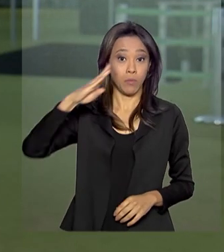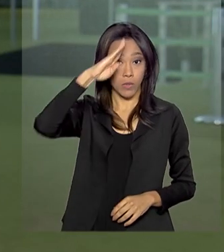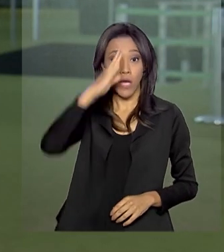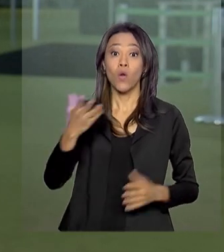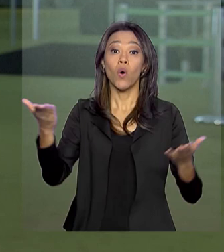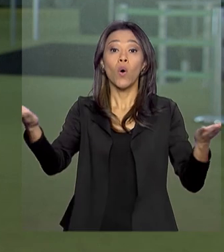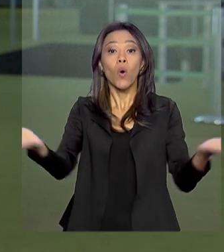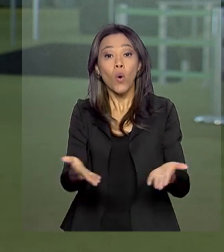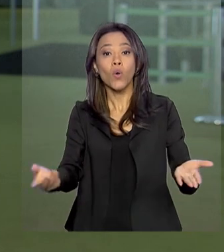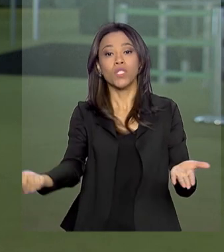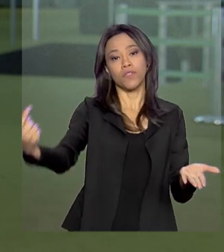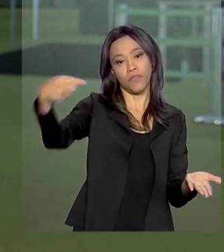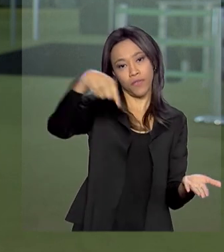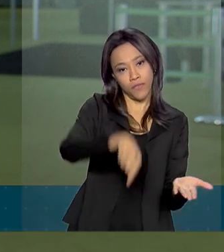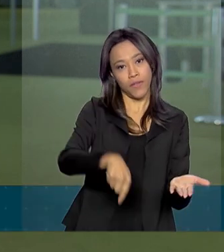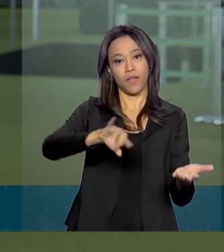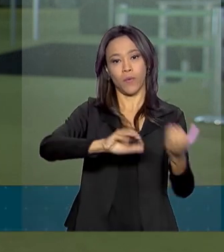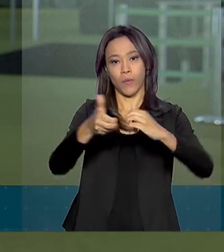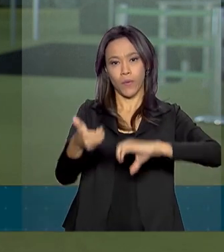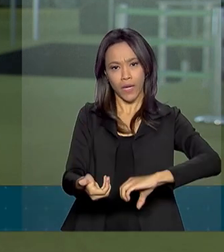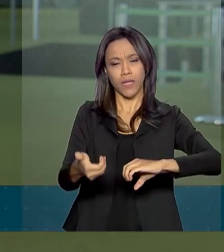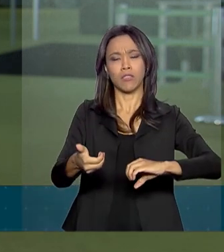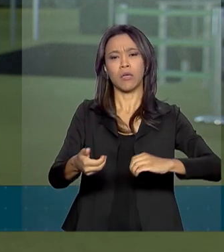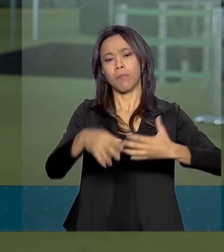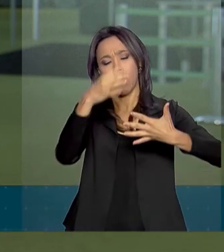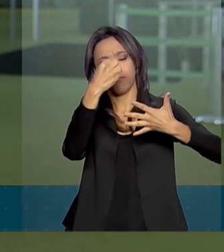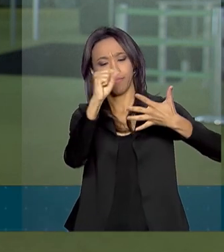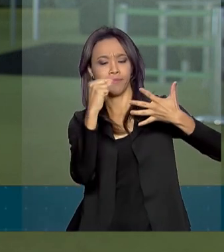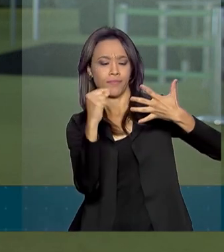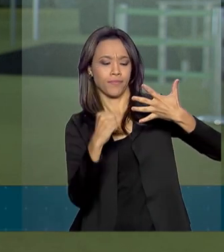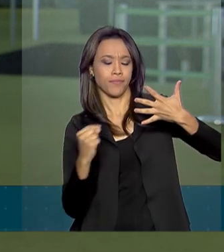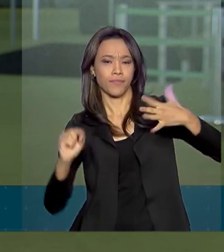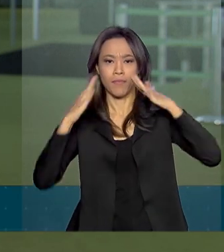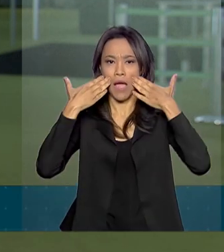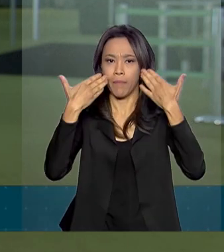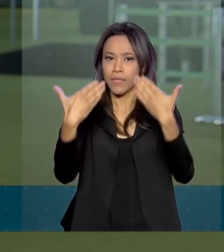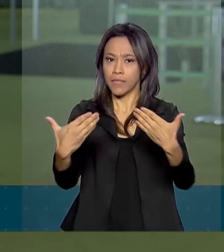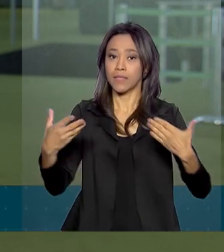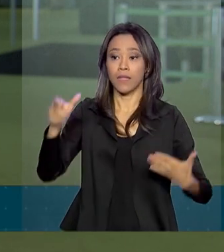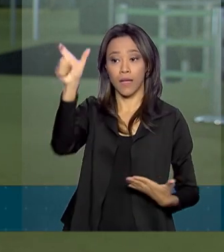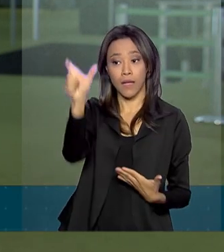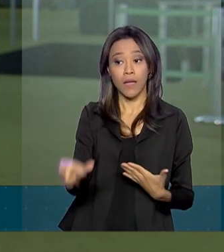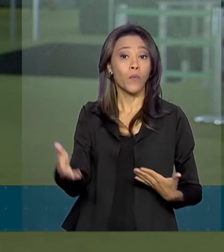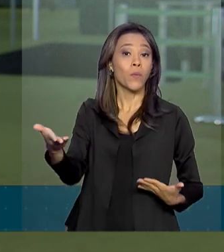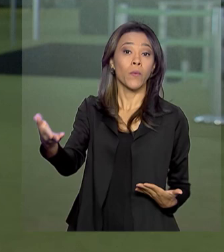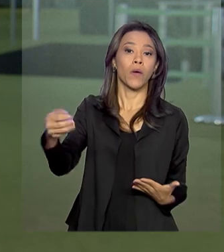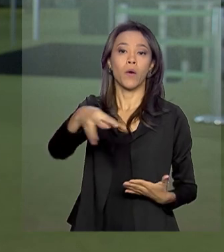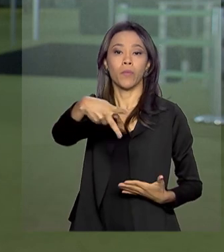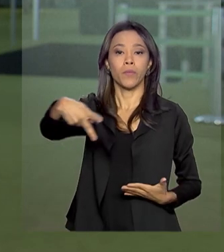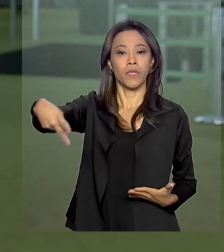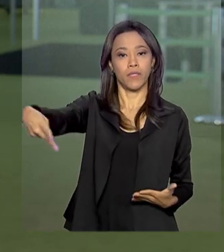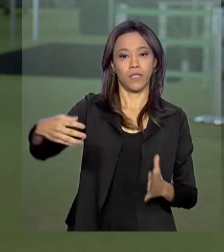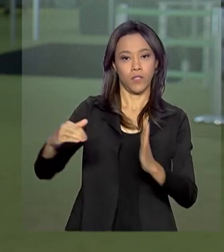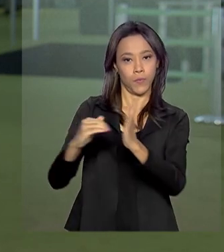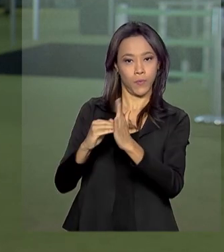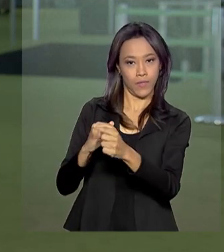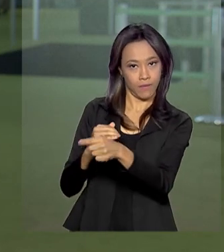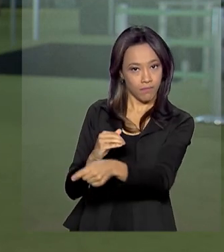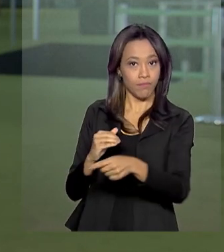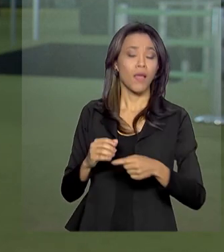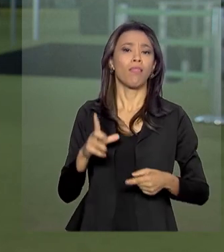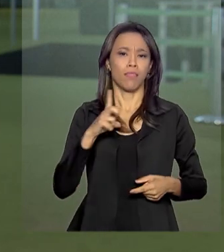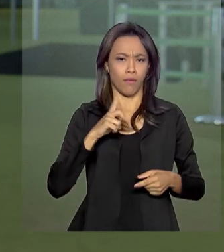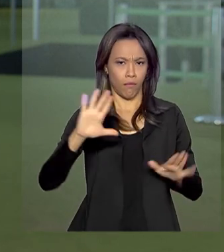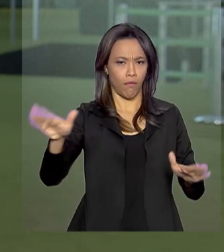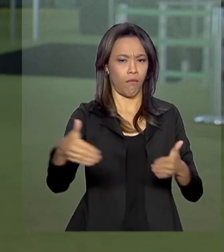para apresentar parte dessas medidas aí que você falou ao presidente do Senado, o Davi Alcolumbre. Eles têm